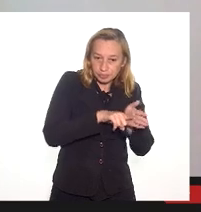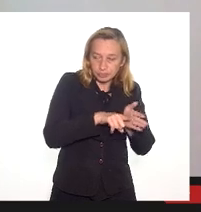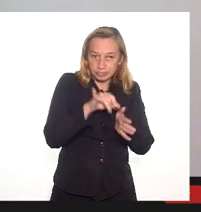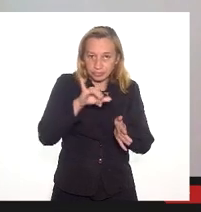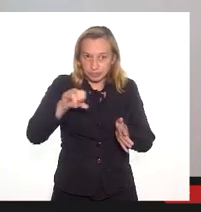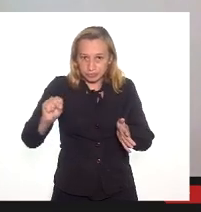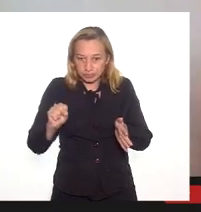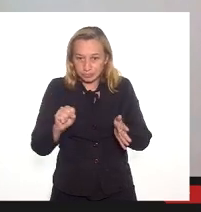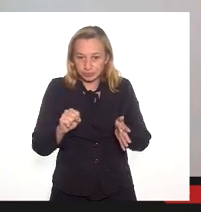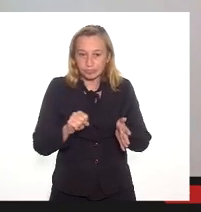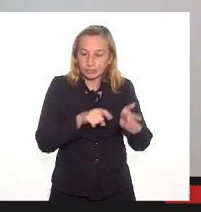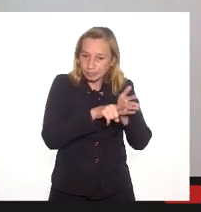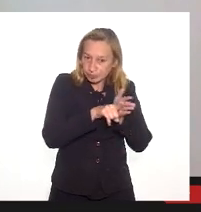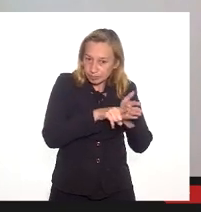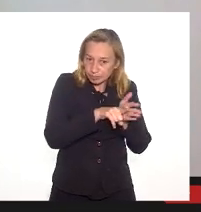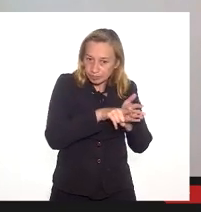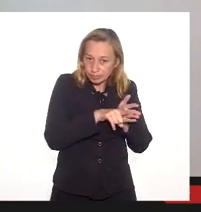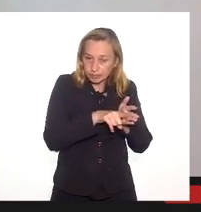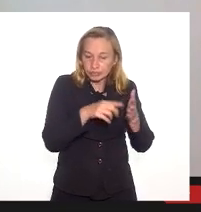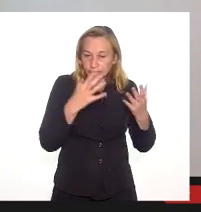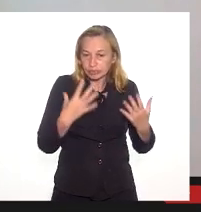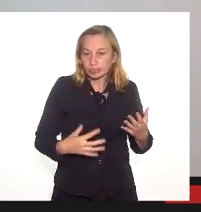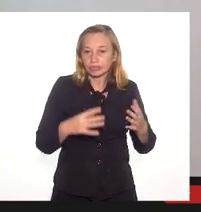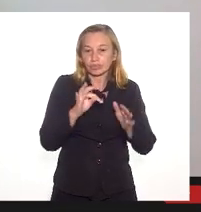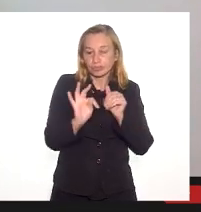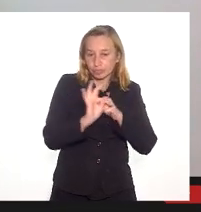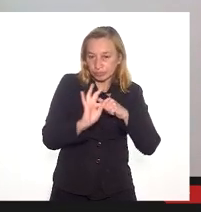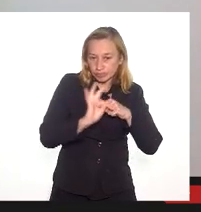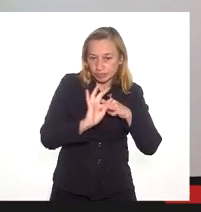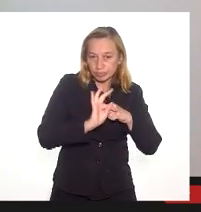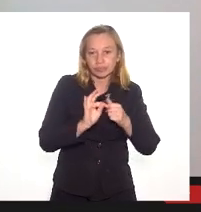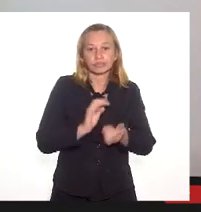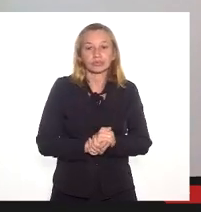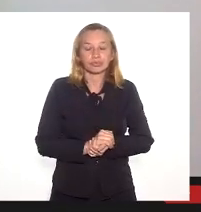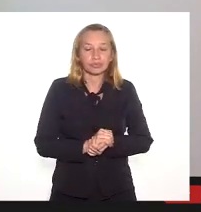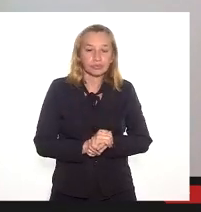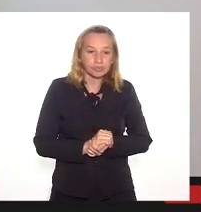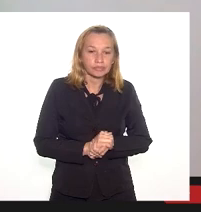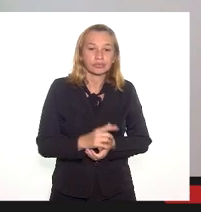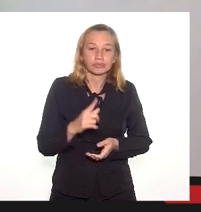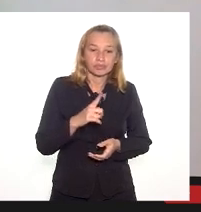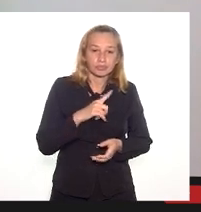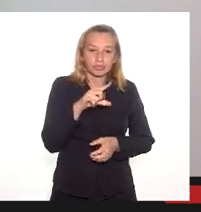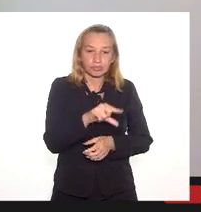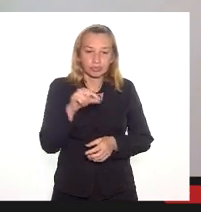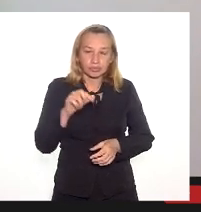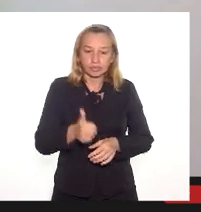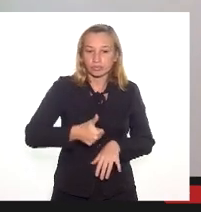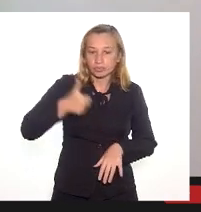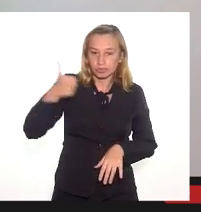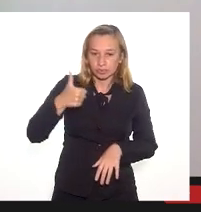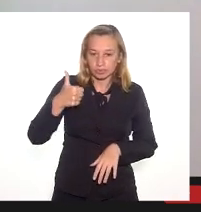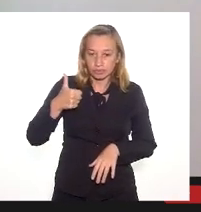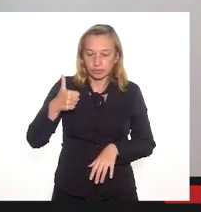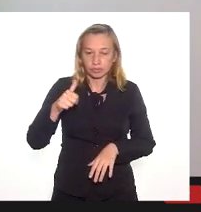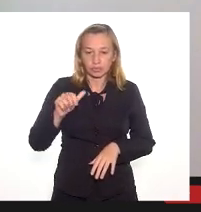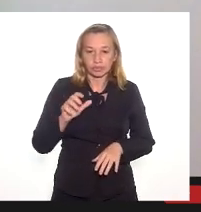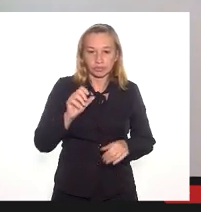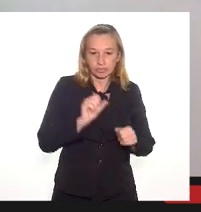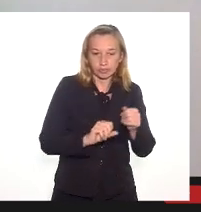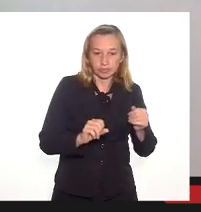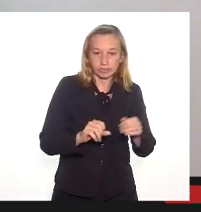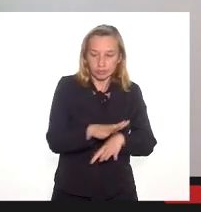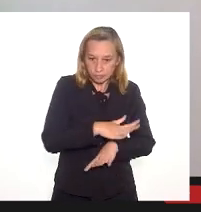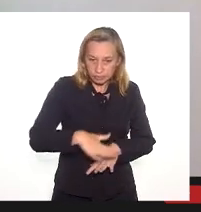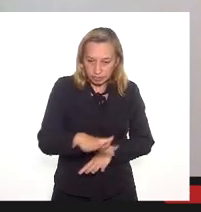e através dessa análise do corpo técnico, se tem uma decisão quanto ao melhor licenciamento a ser realizado na área.